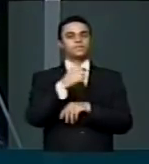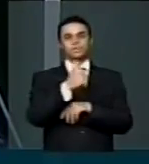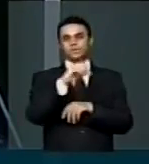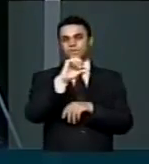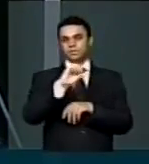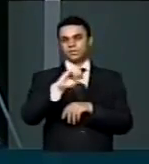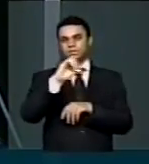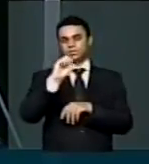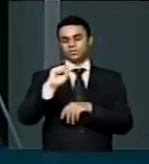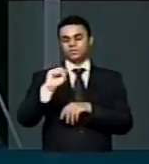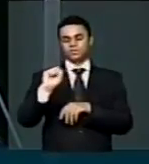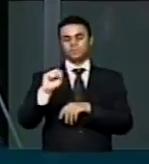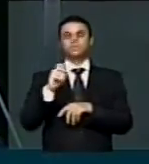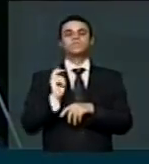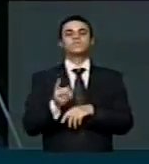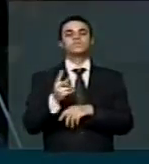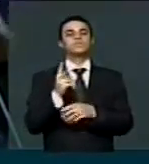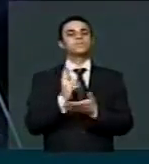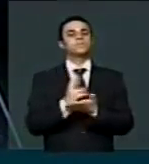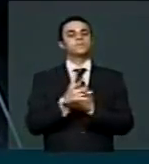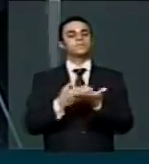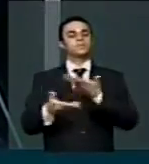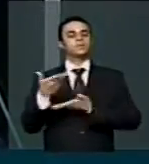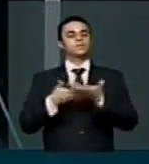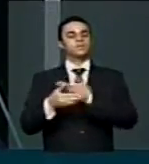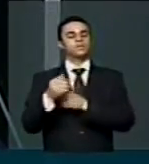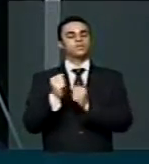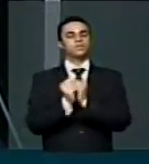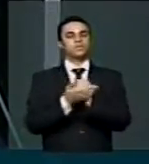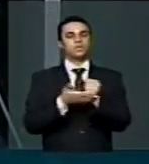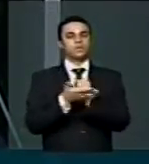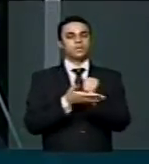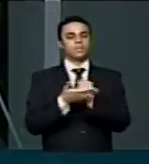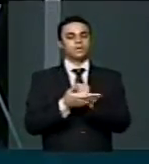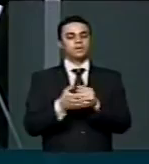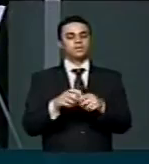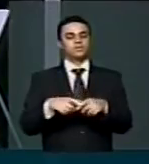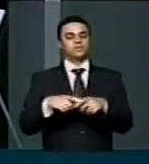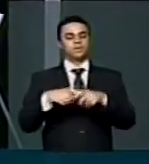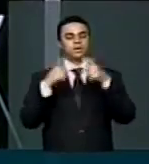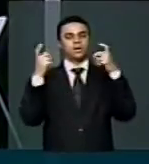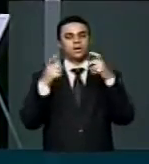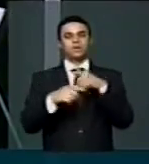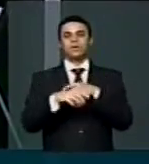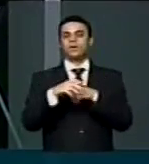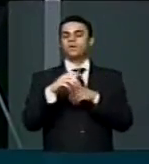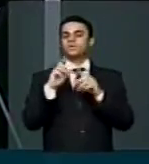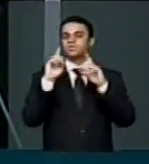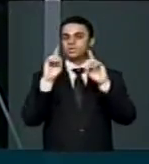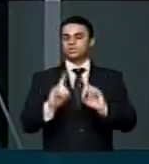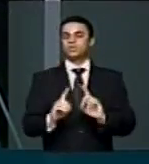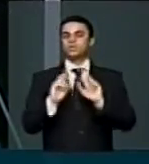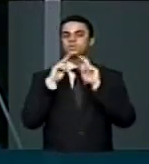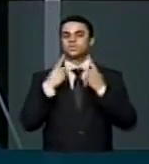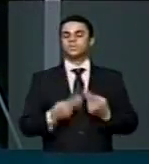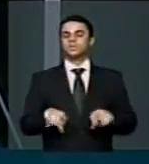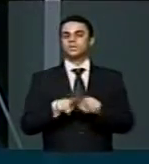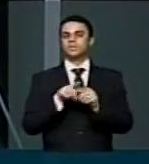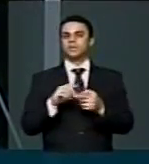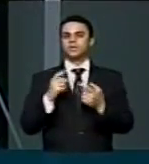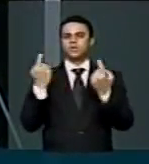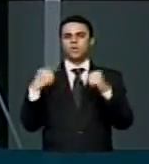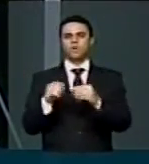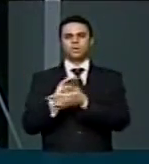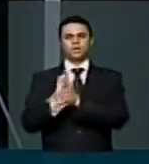conduzir suas relações internacionais com base na prevalência dos direitos humanos E no repúdio ao racismo Assim,